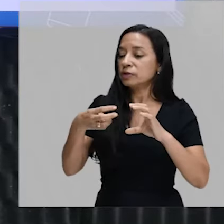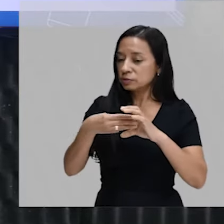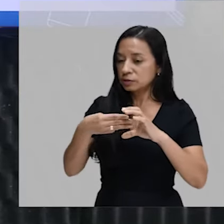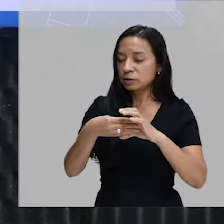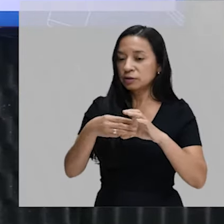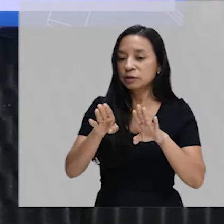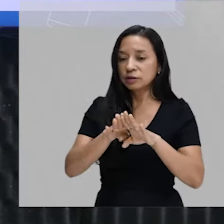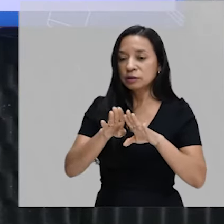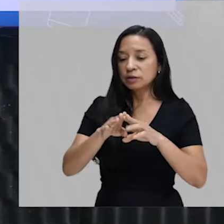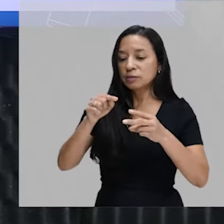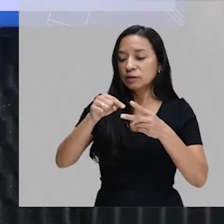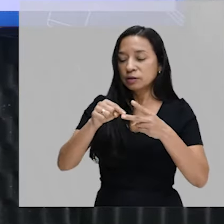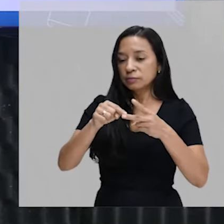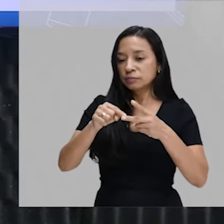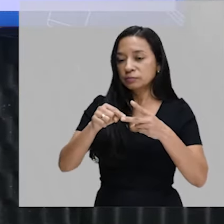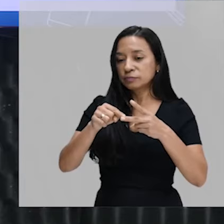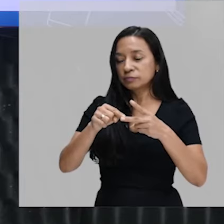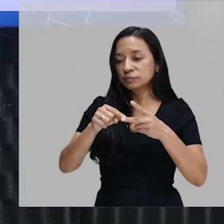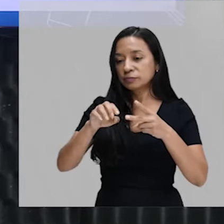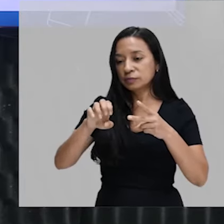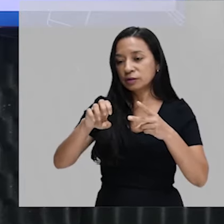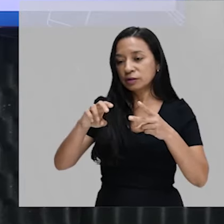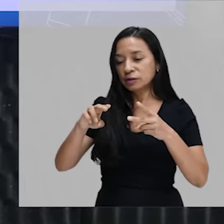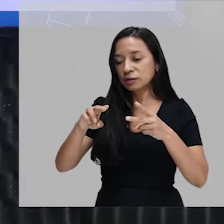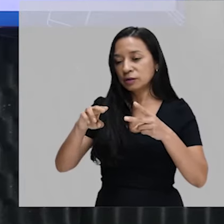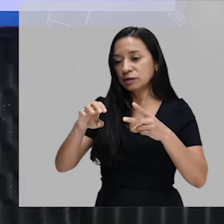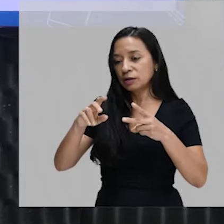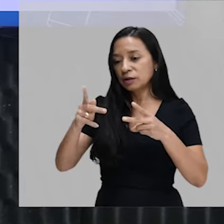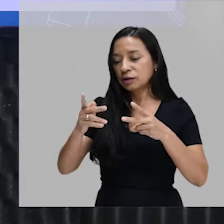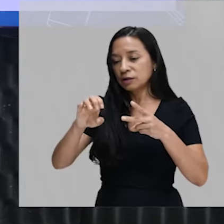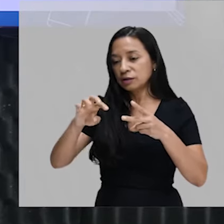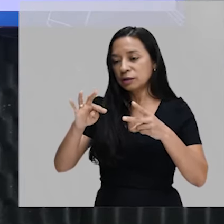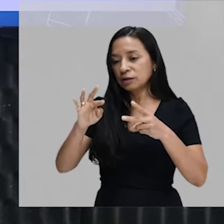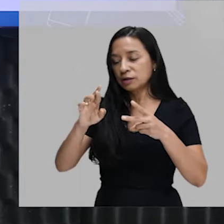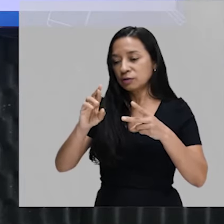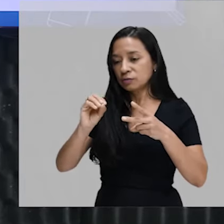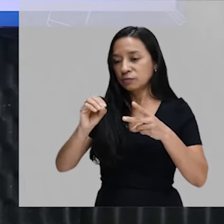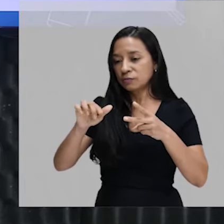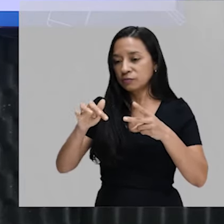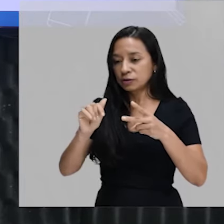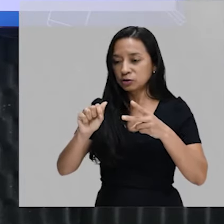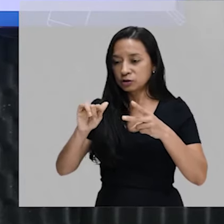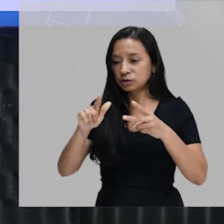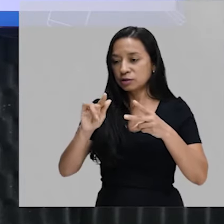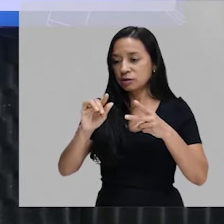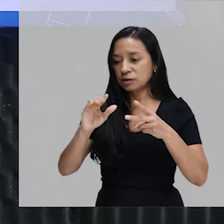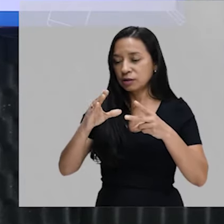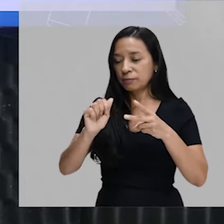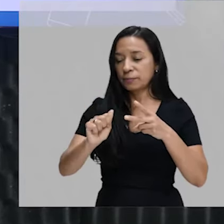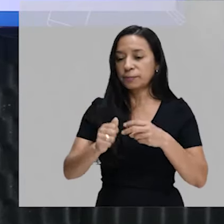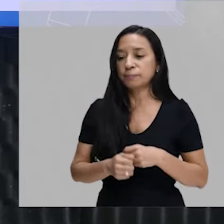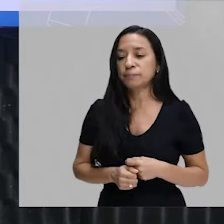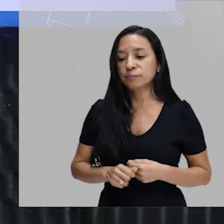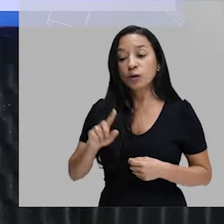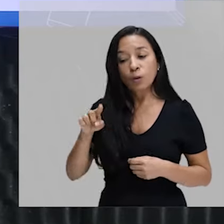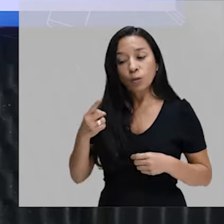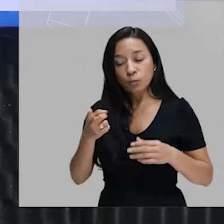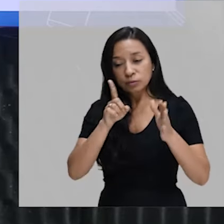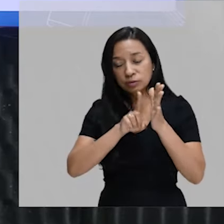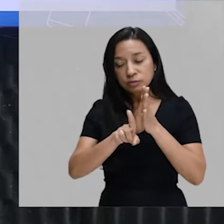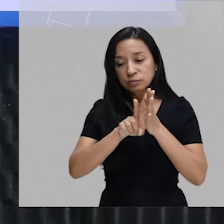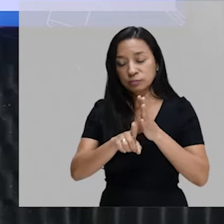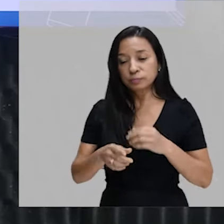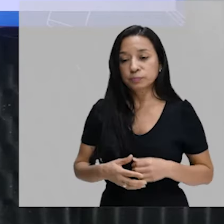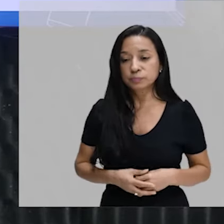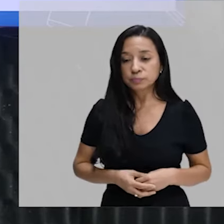e a função heterofágica, que é quando ela digere partículas do meio externo. Está certo? Vamos para a próxima questão. Ela